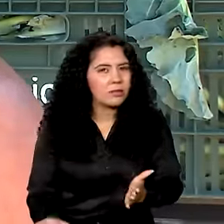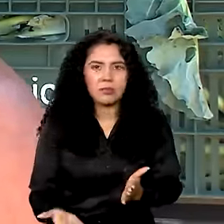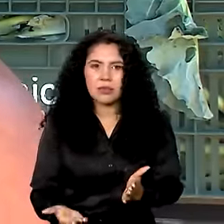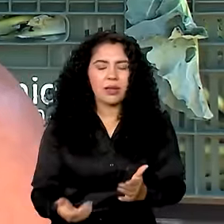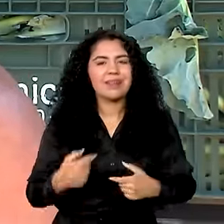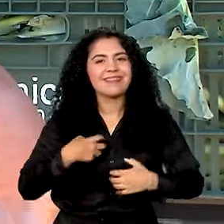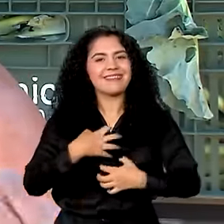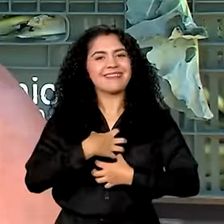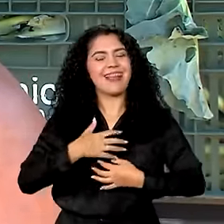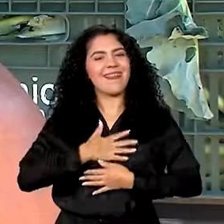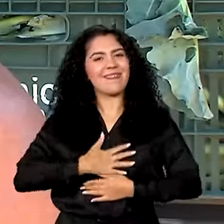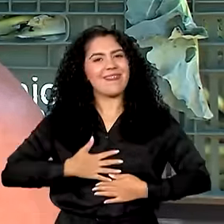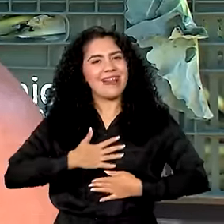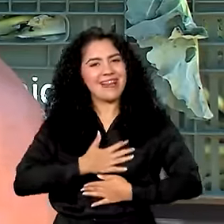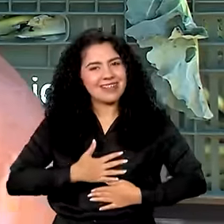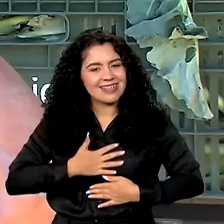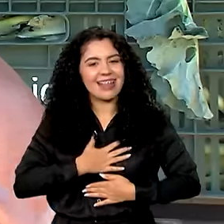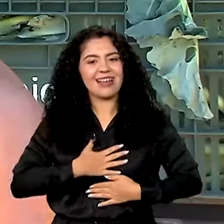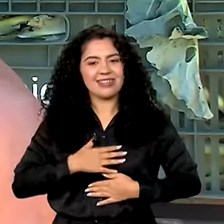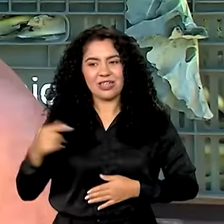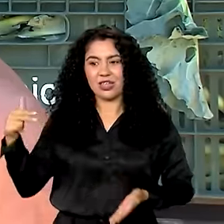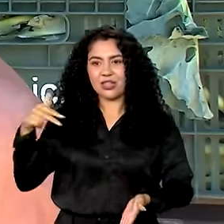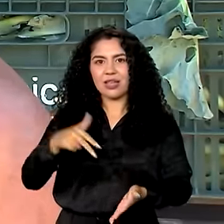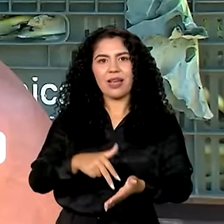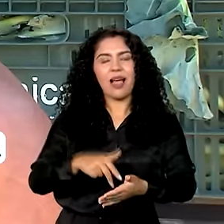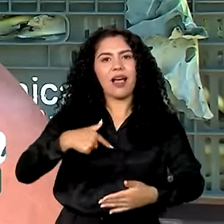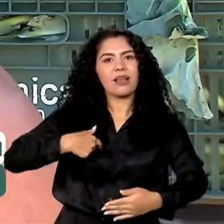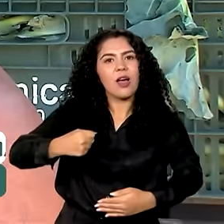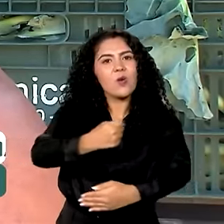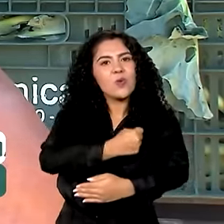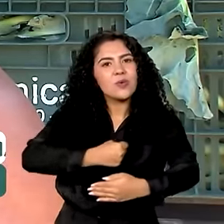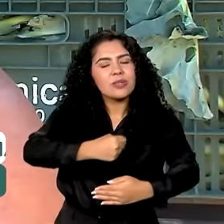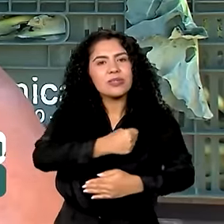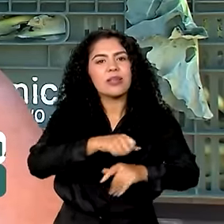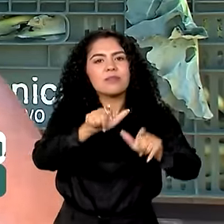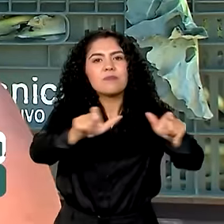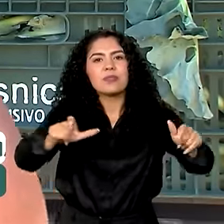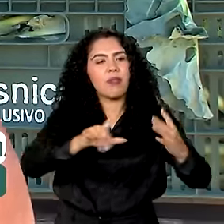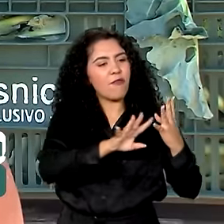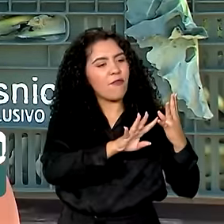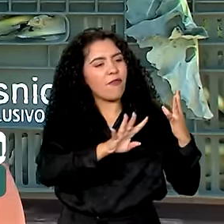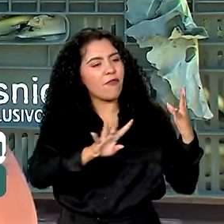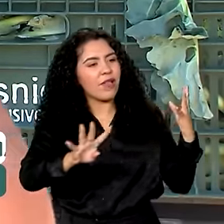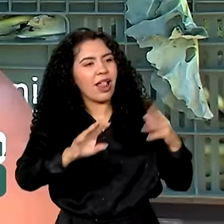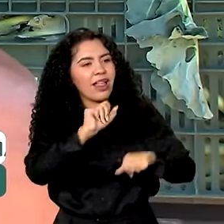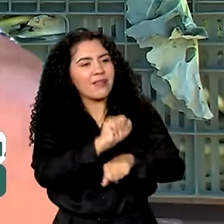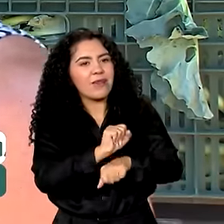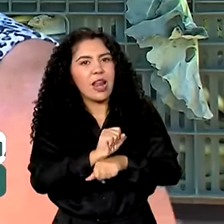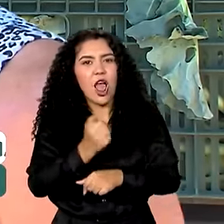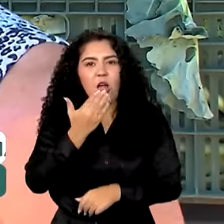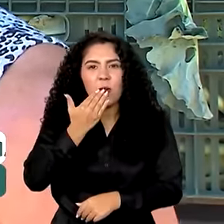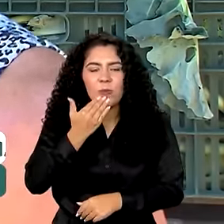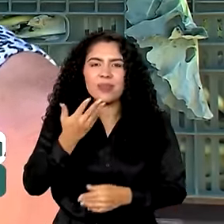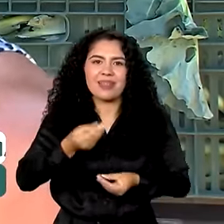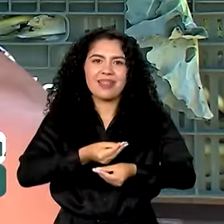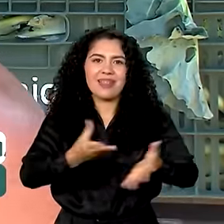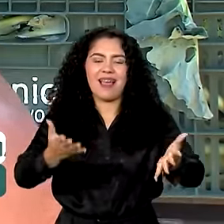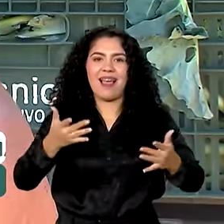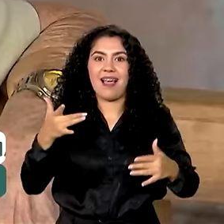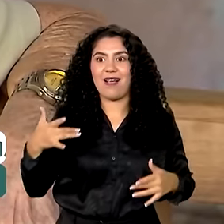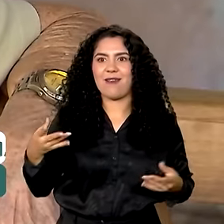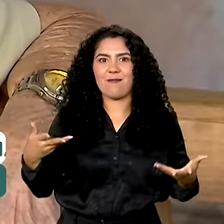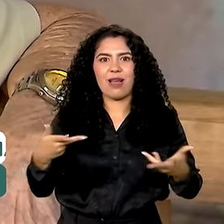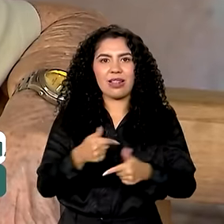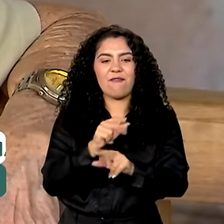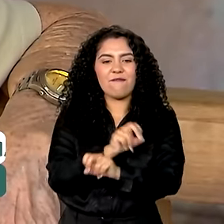a satisfação de chegar aqui na cozinha e ver as pessoas aqui na feira, né, esperando uma comida que a gente plantou. De qualidade. De qualidade, né, sem